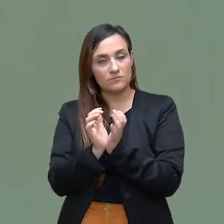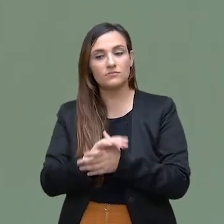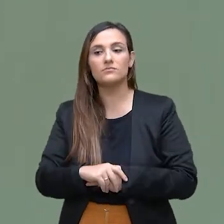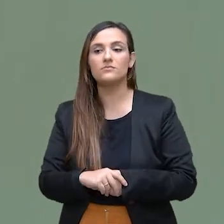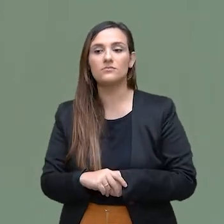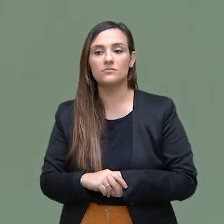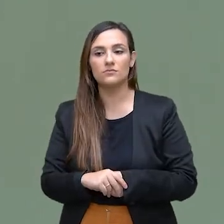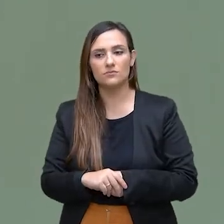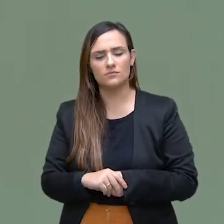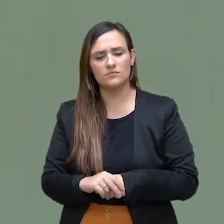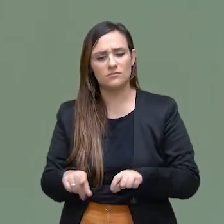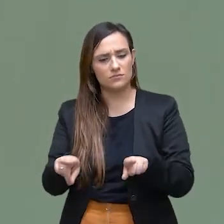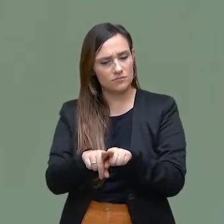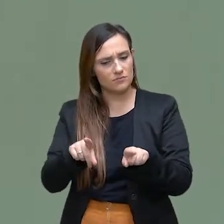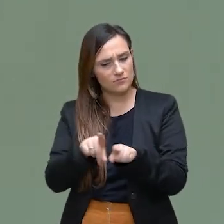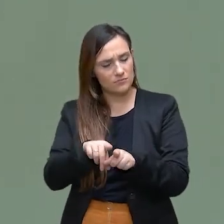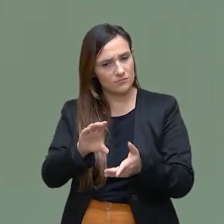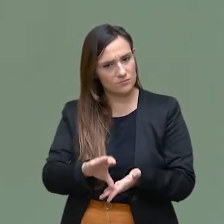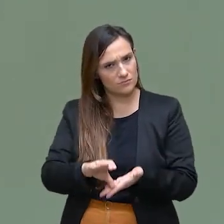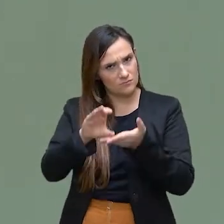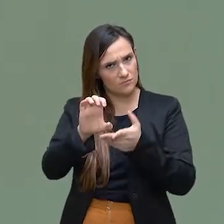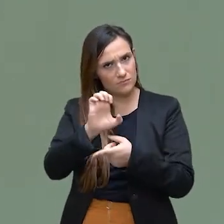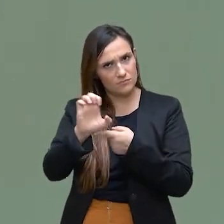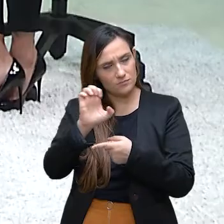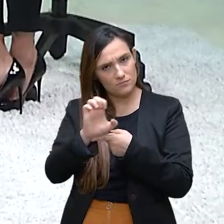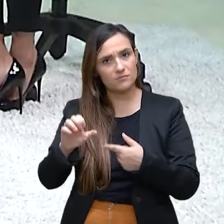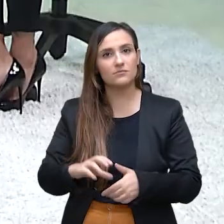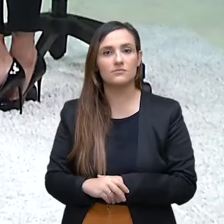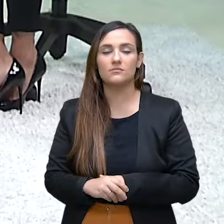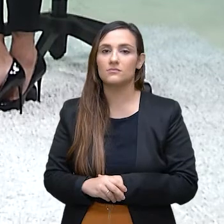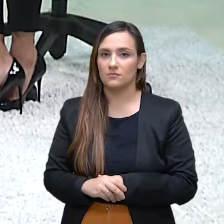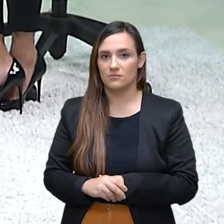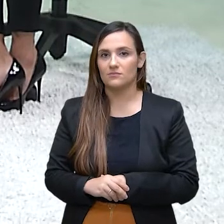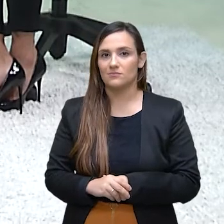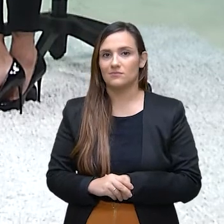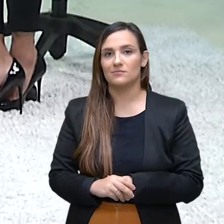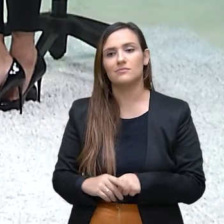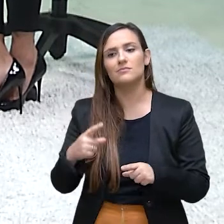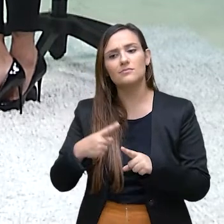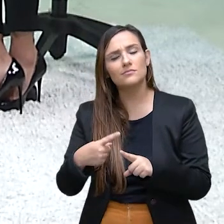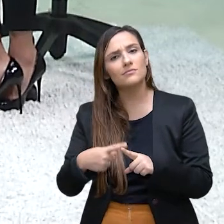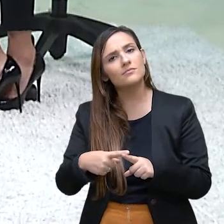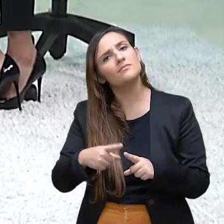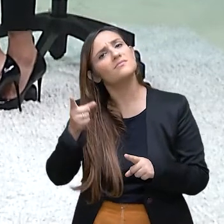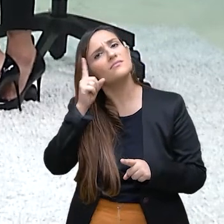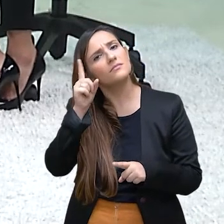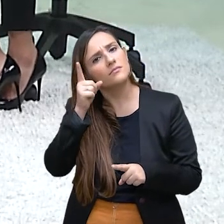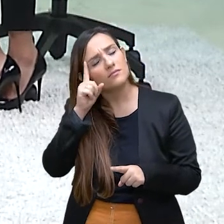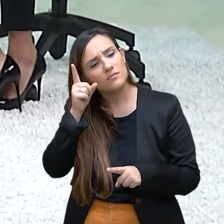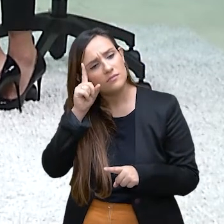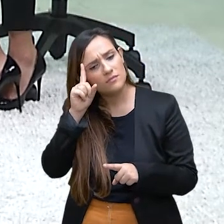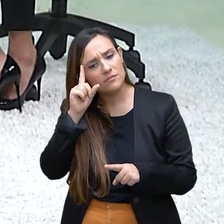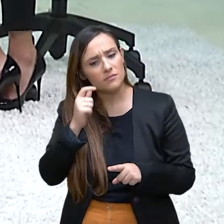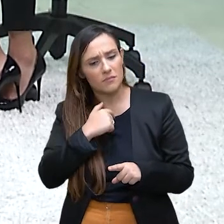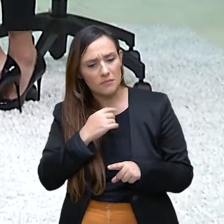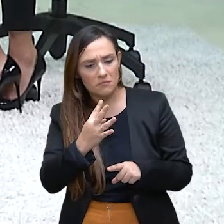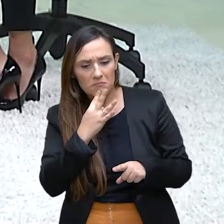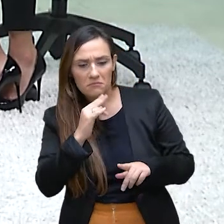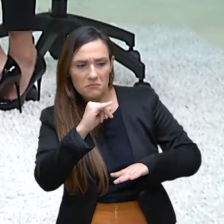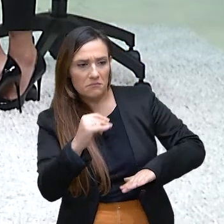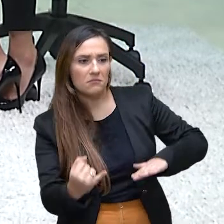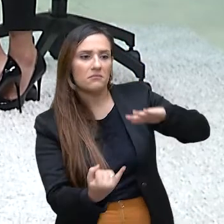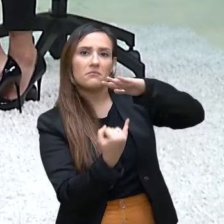Advogadas, com conselheiras estaduais. E é porque conhecendo o dia a dia, conhecendo a instituição,